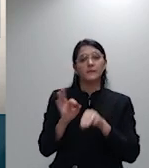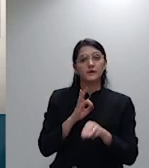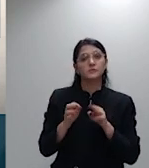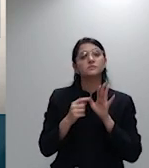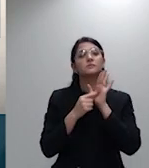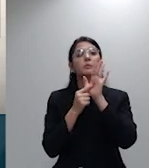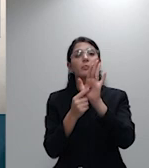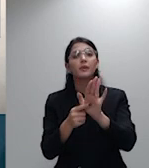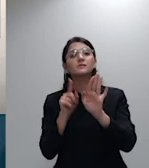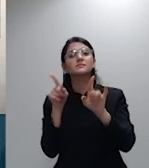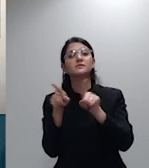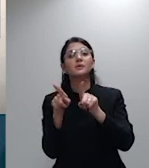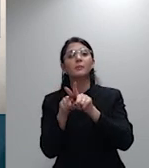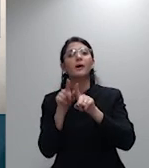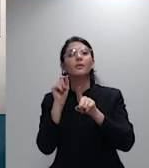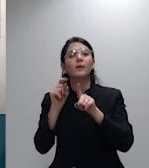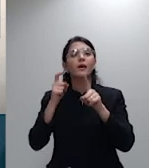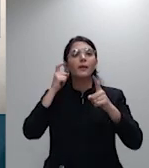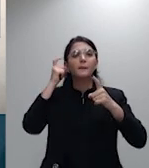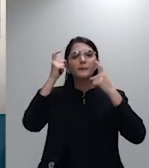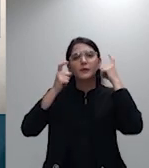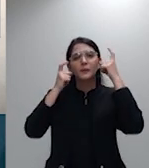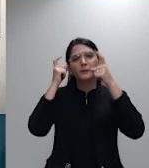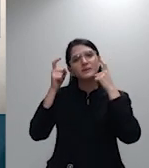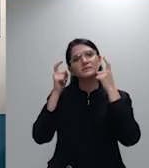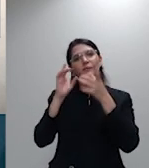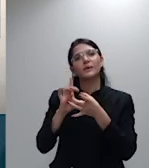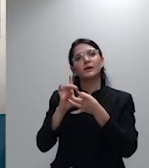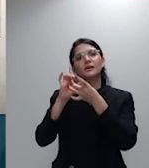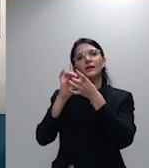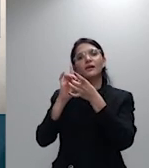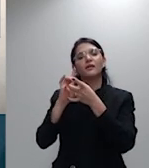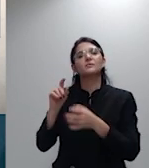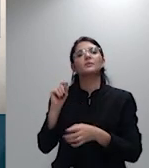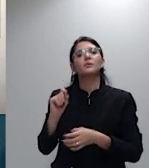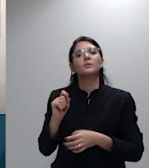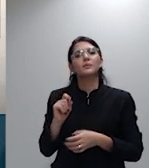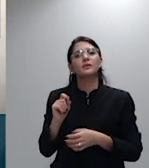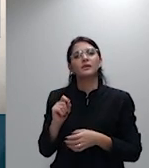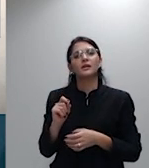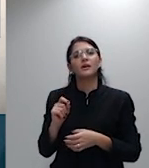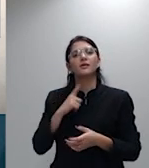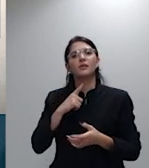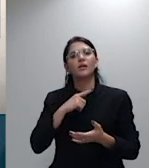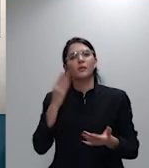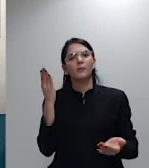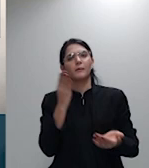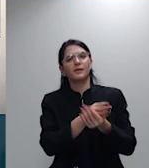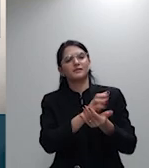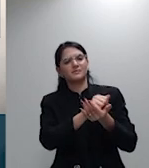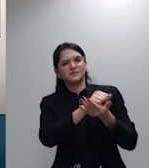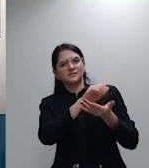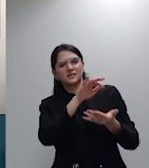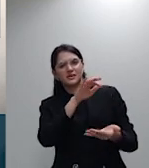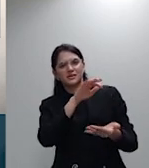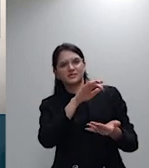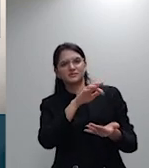guarda relação com a orientação dos processos aqueles processos que são